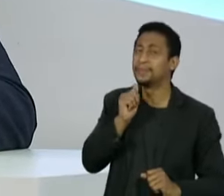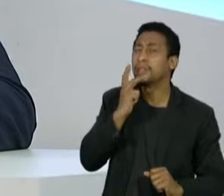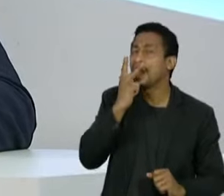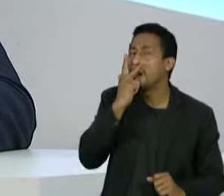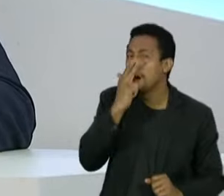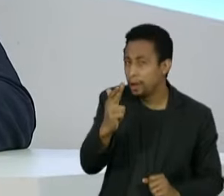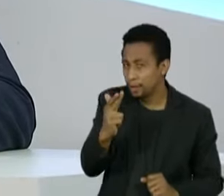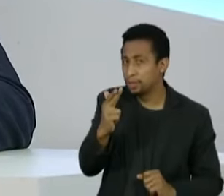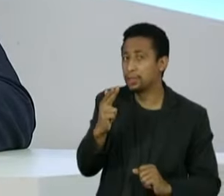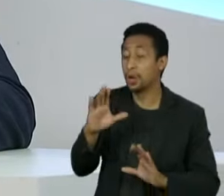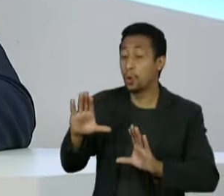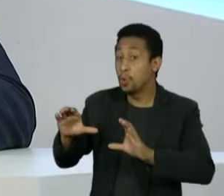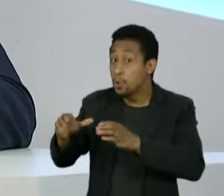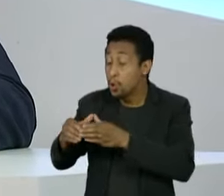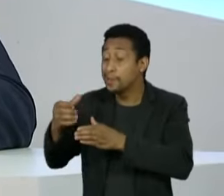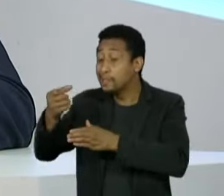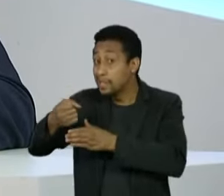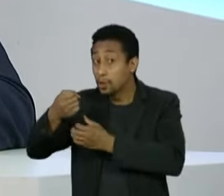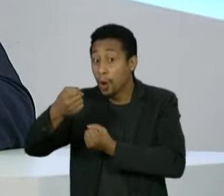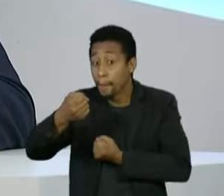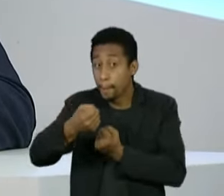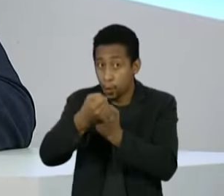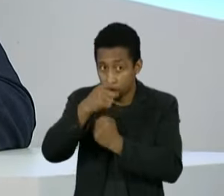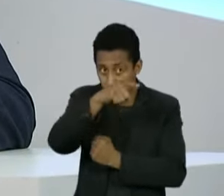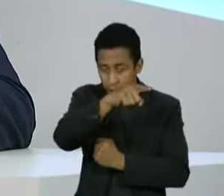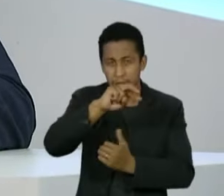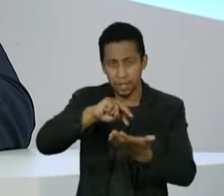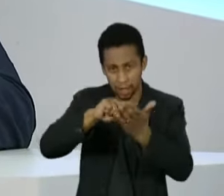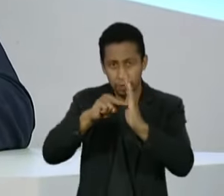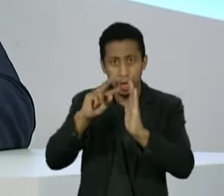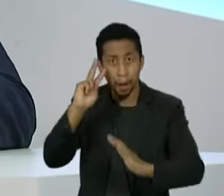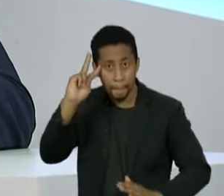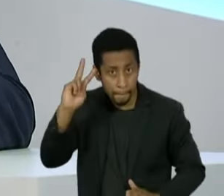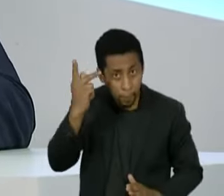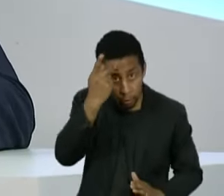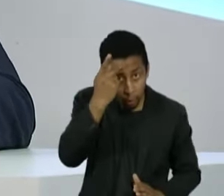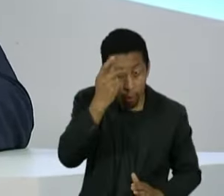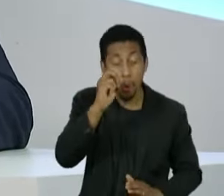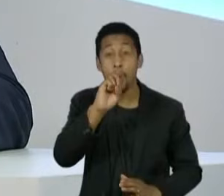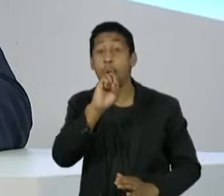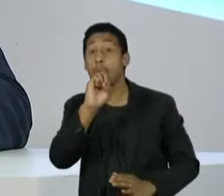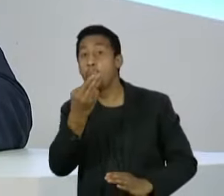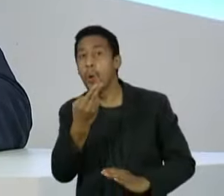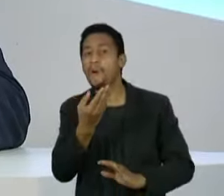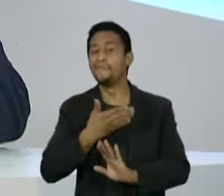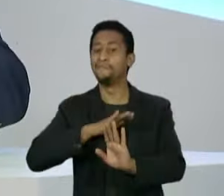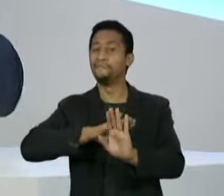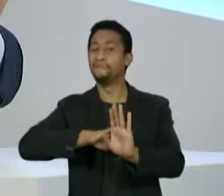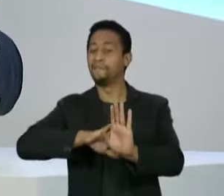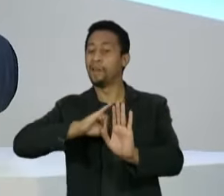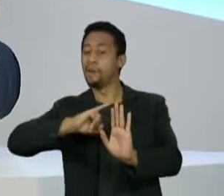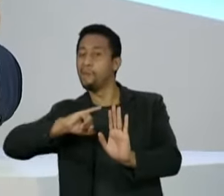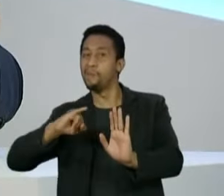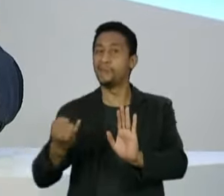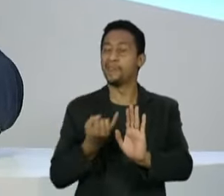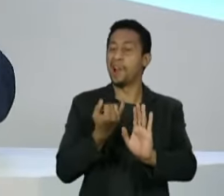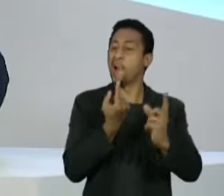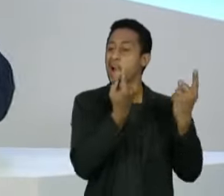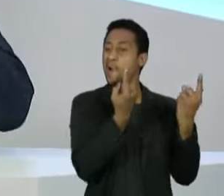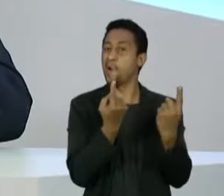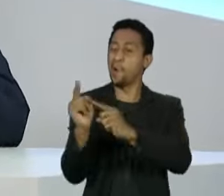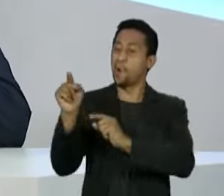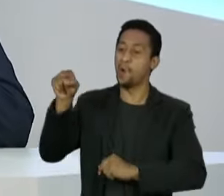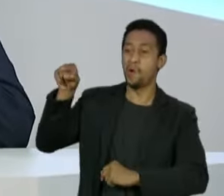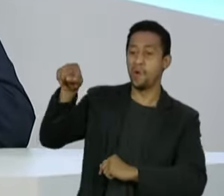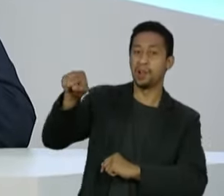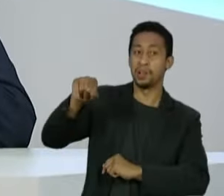é um sinal de mudança ou o senhor admite que existiu ali um pouco de oportunismo de atacar o adversário